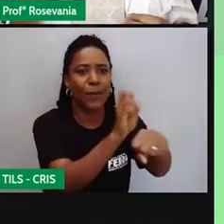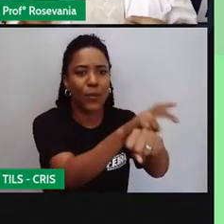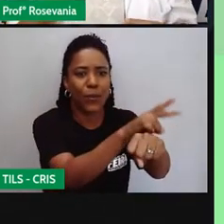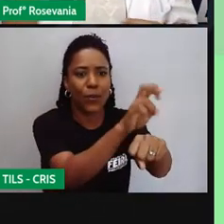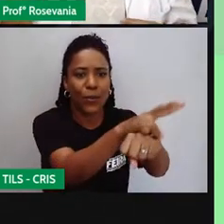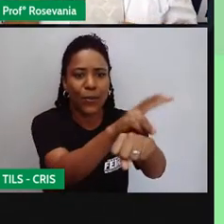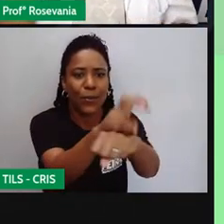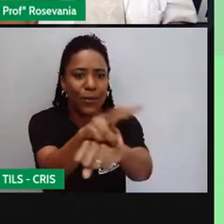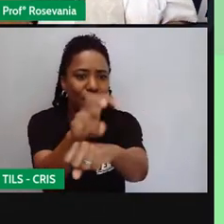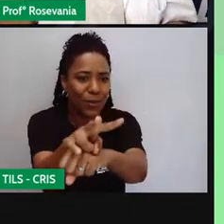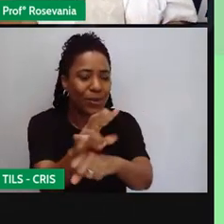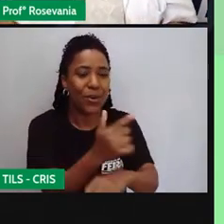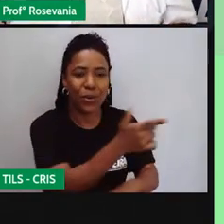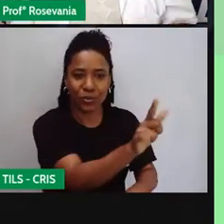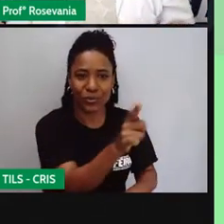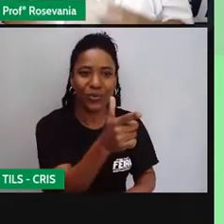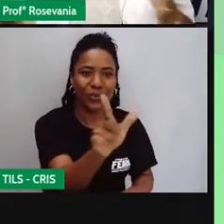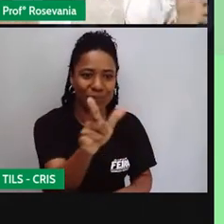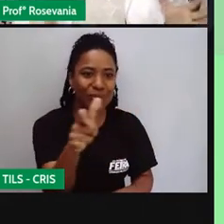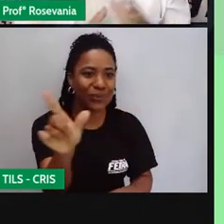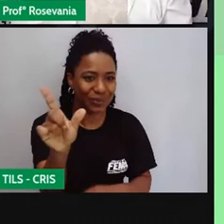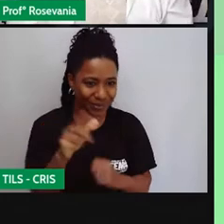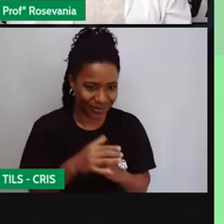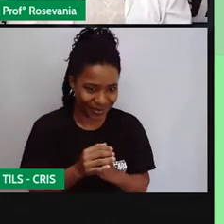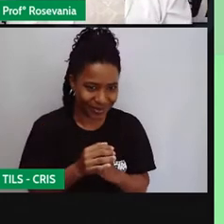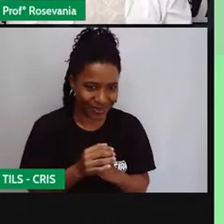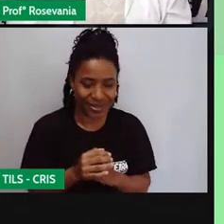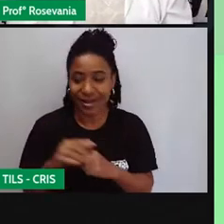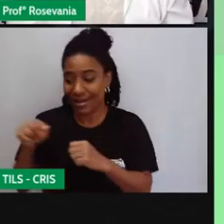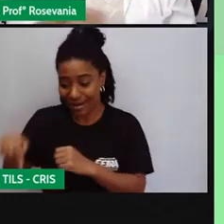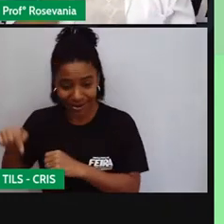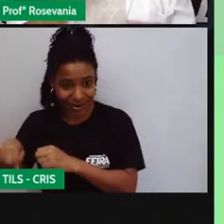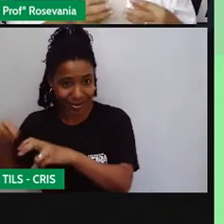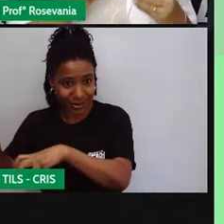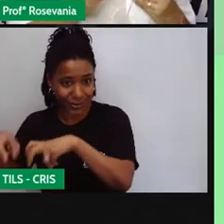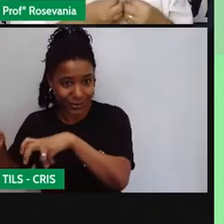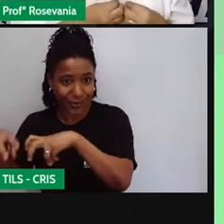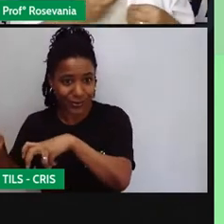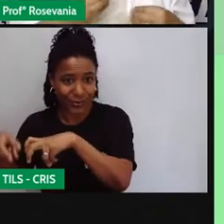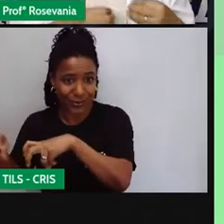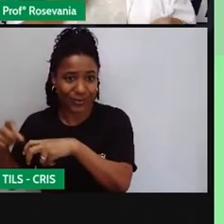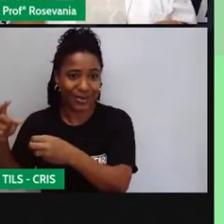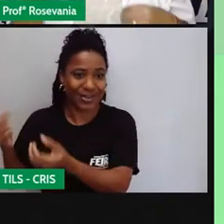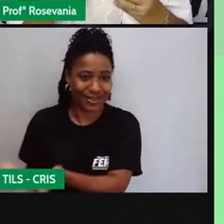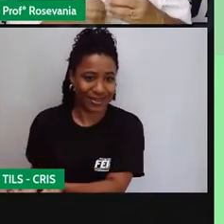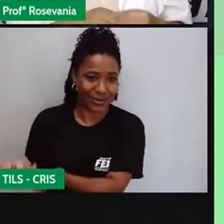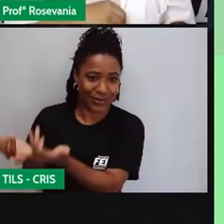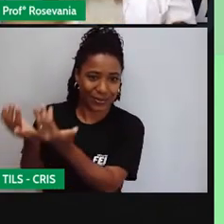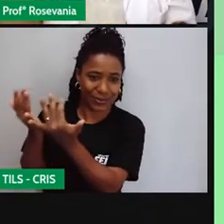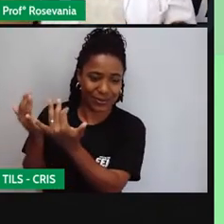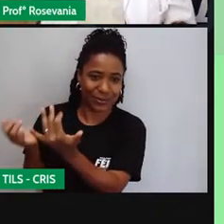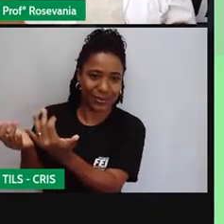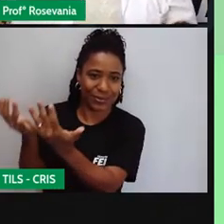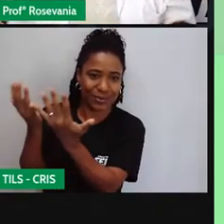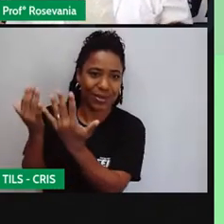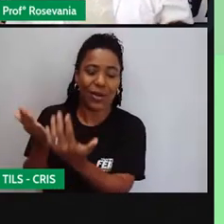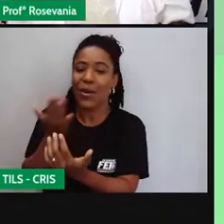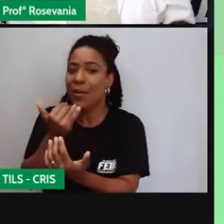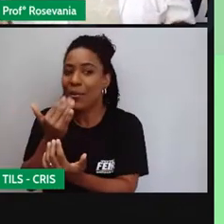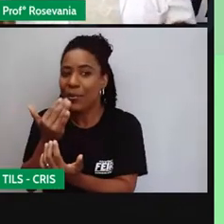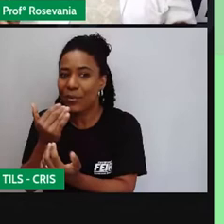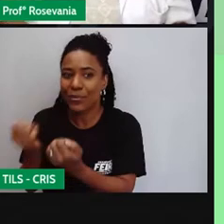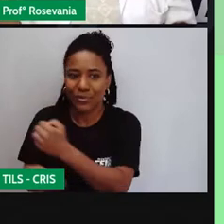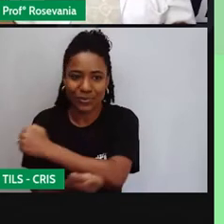conversação, também virou consumidor desse produto que veio do campo. Então, o campo se viu na obrigação de